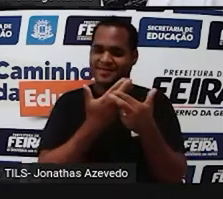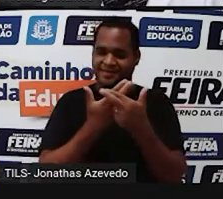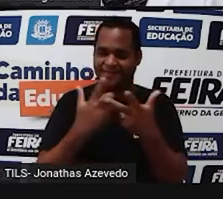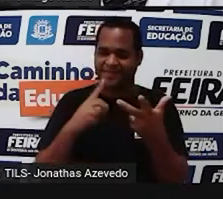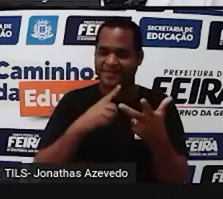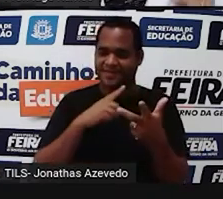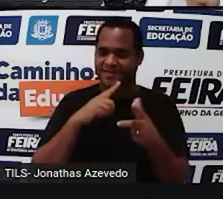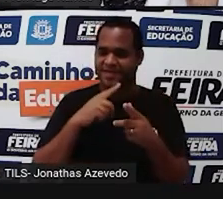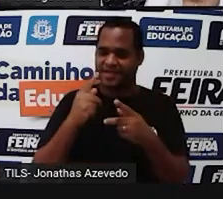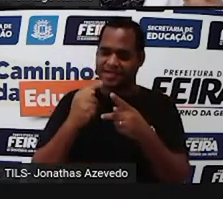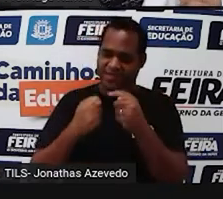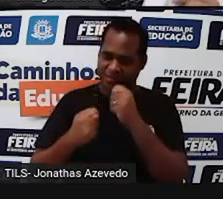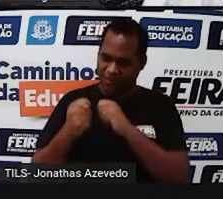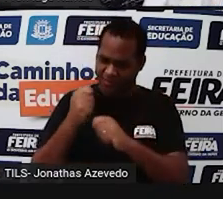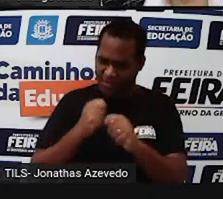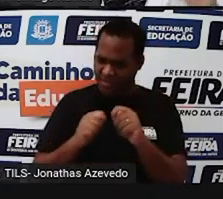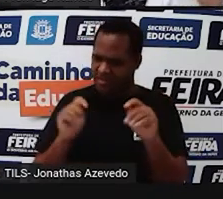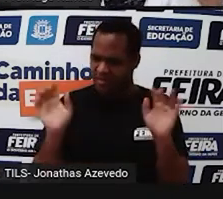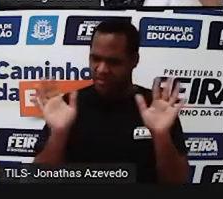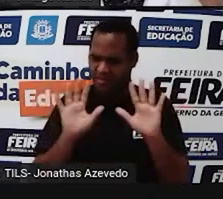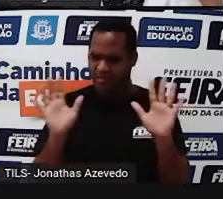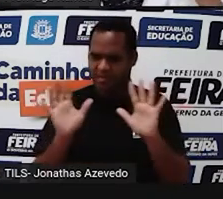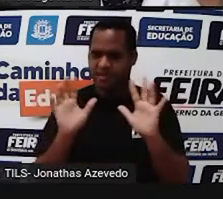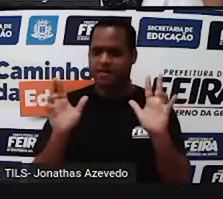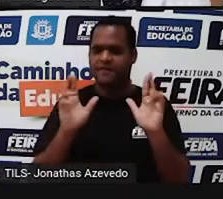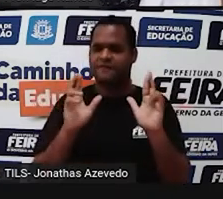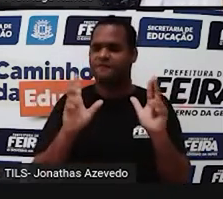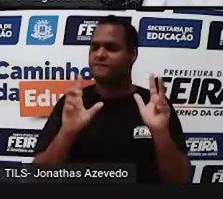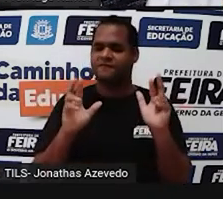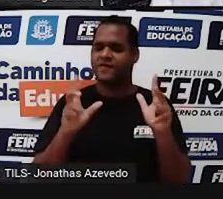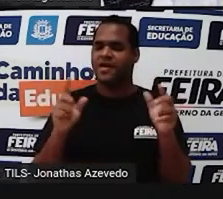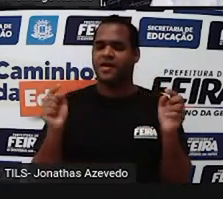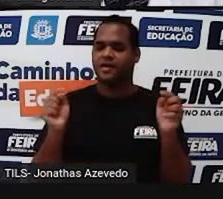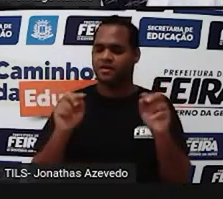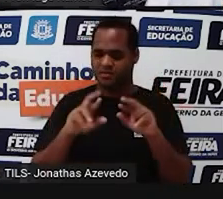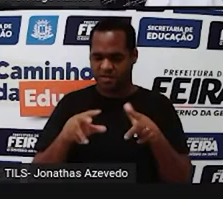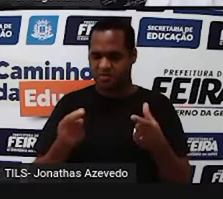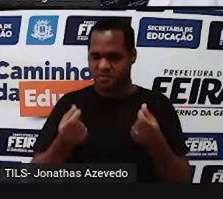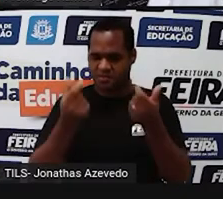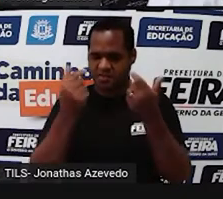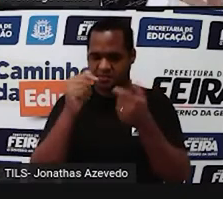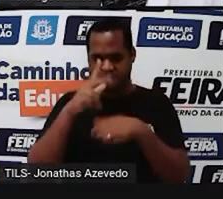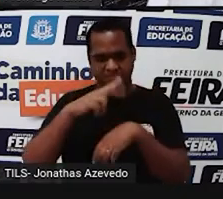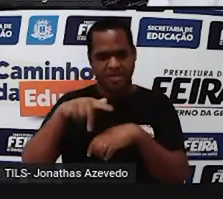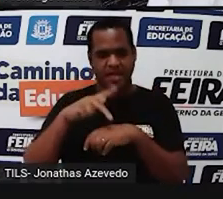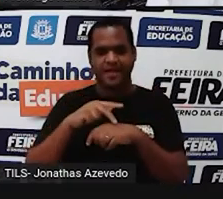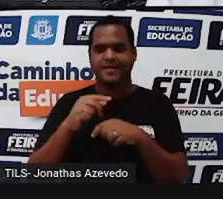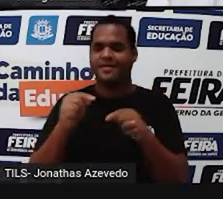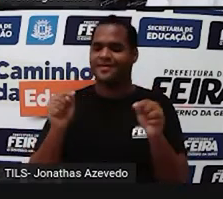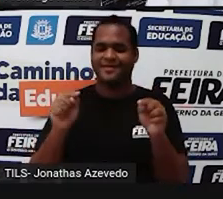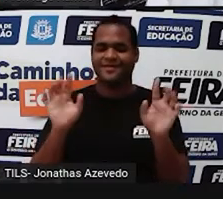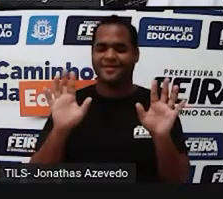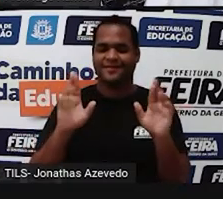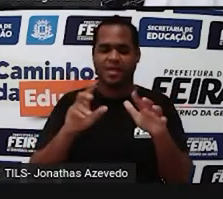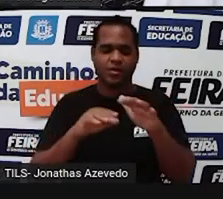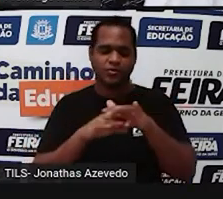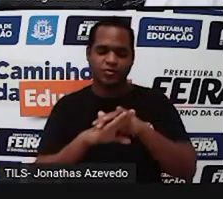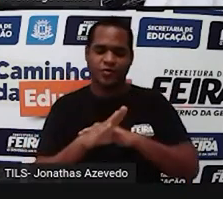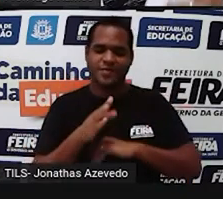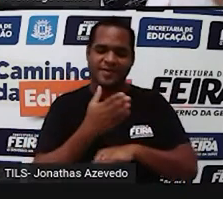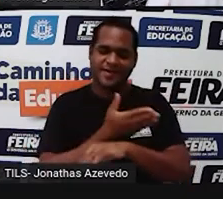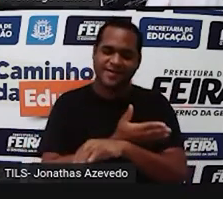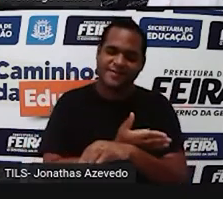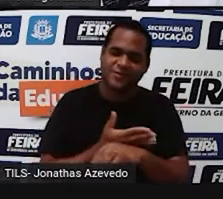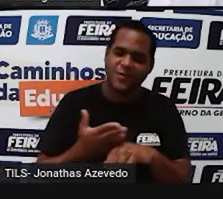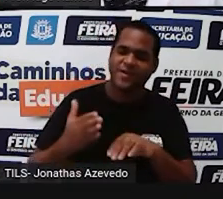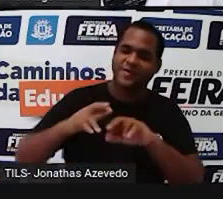é a riqueza econômica, a riqueza que dá muito dinheiro para o país. Eu falo a riqueza cultural, né? A riqueza de